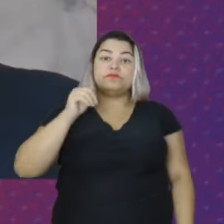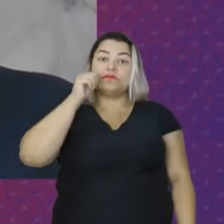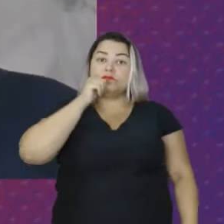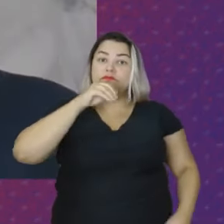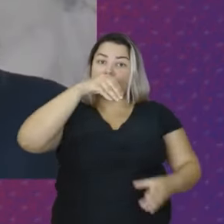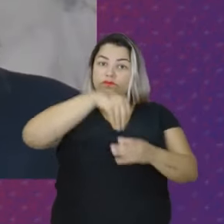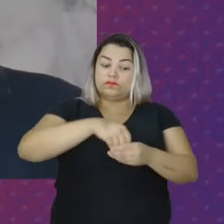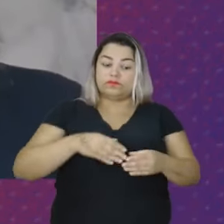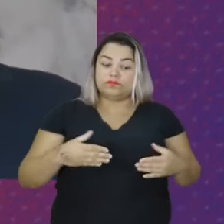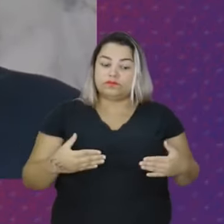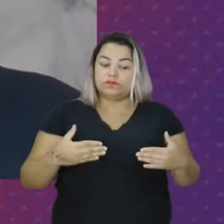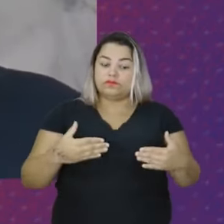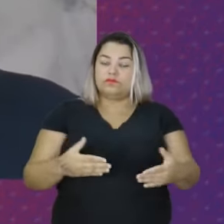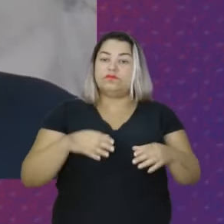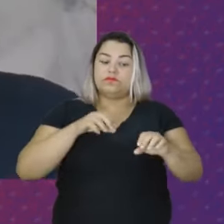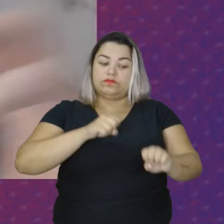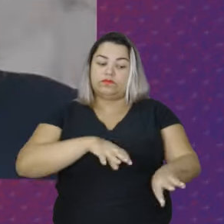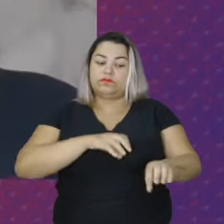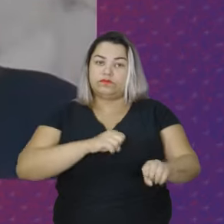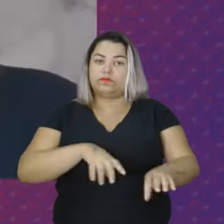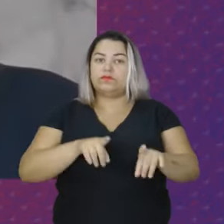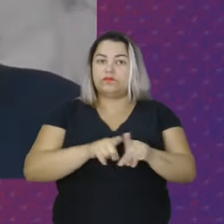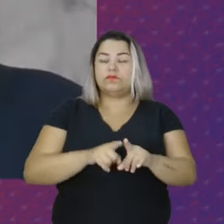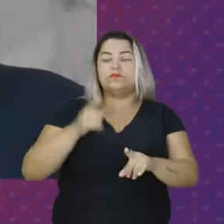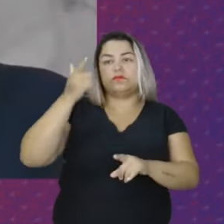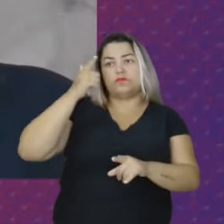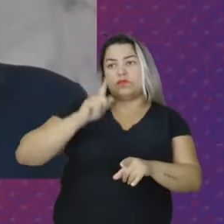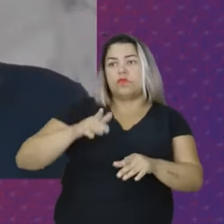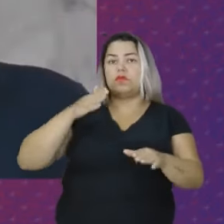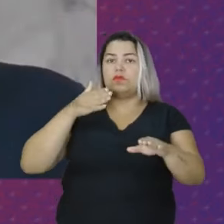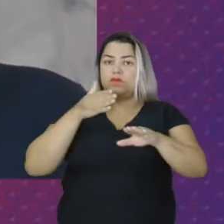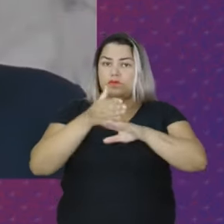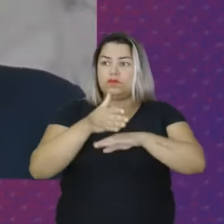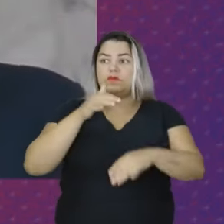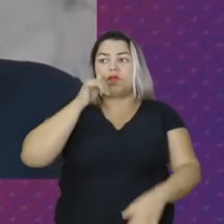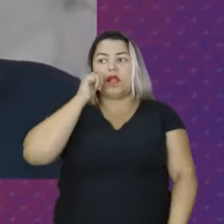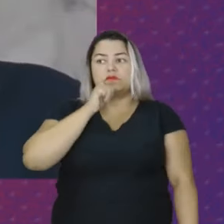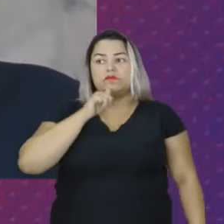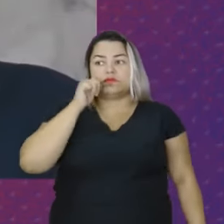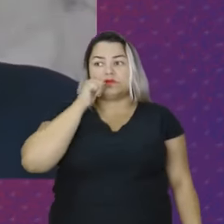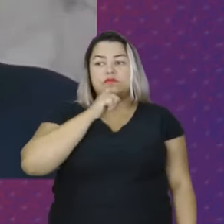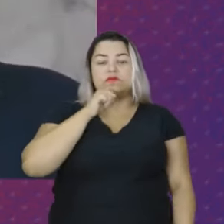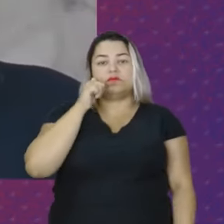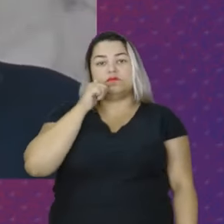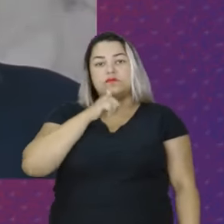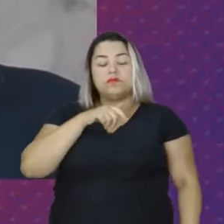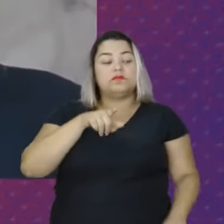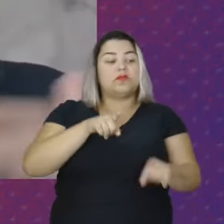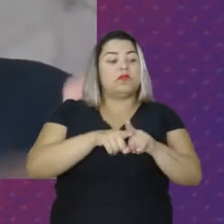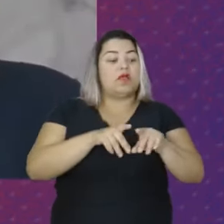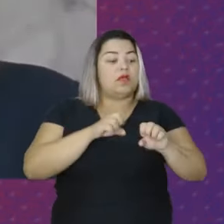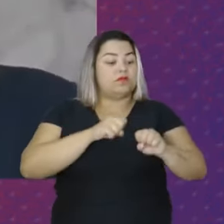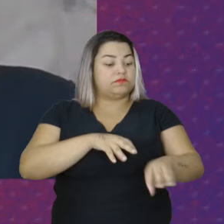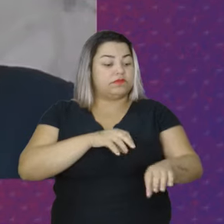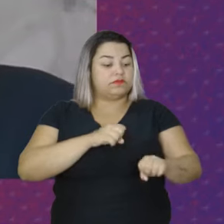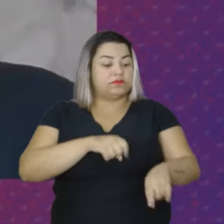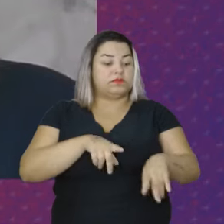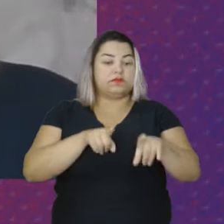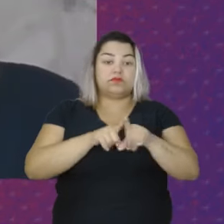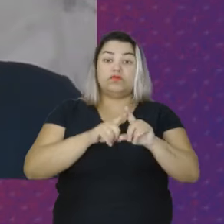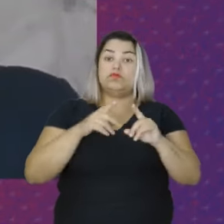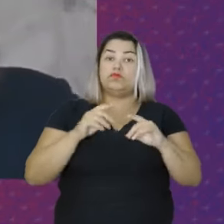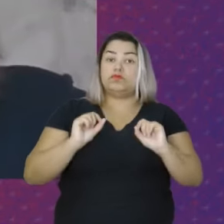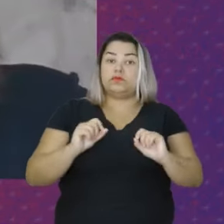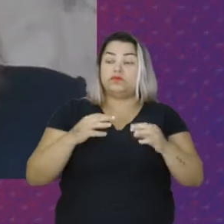Ministério da Educação Para garantir maior acesso das mulheres ao ensino técnico Para que elas